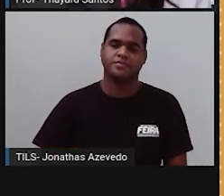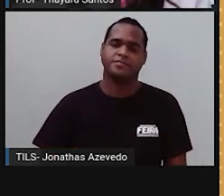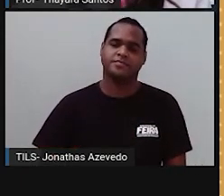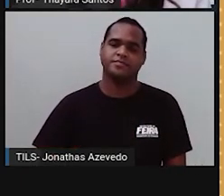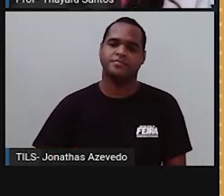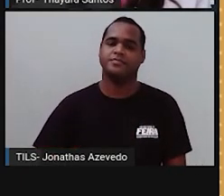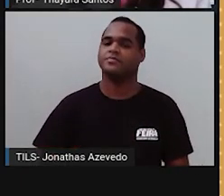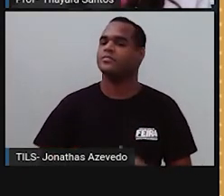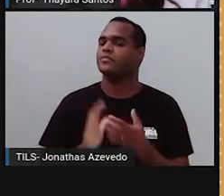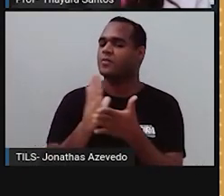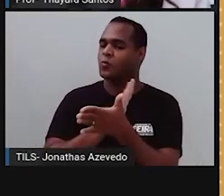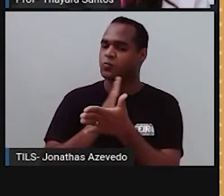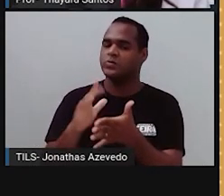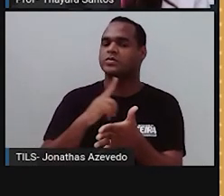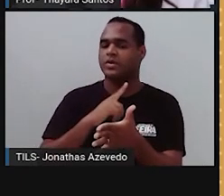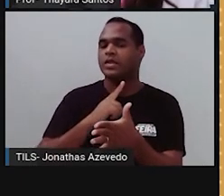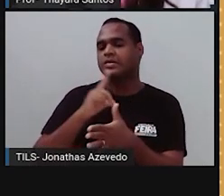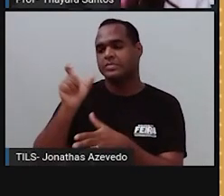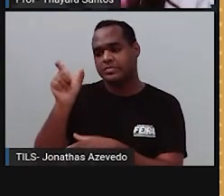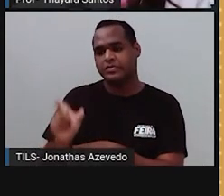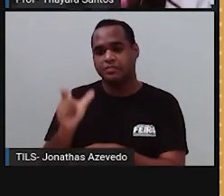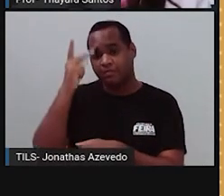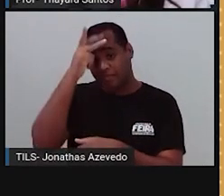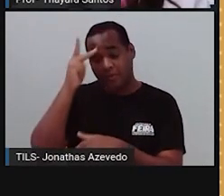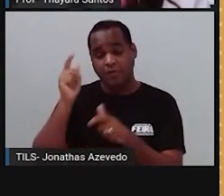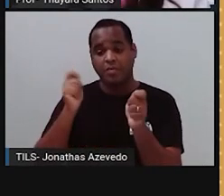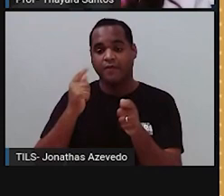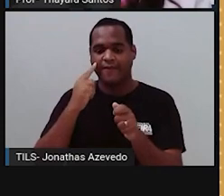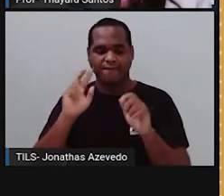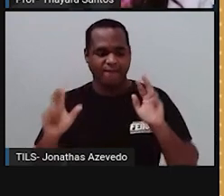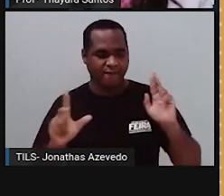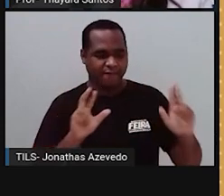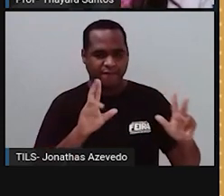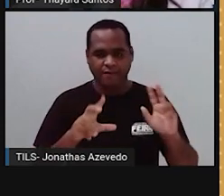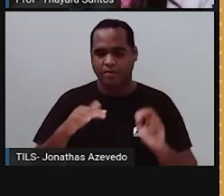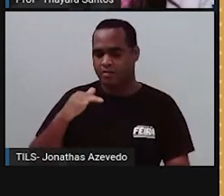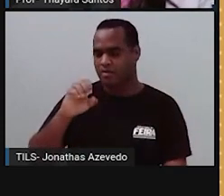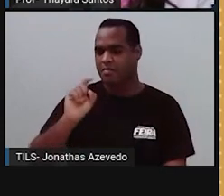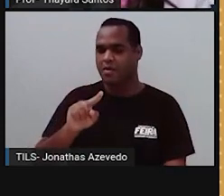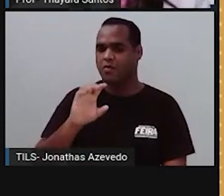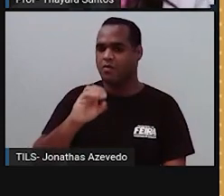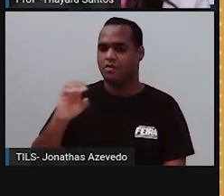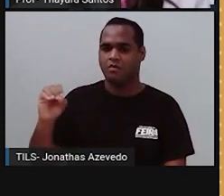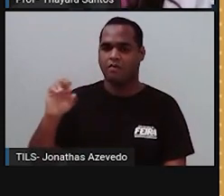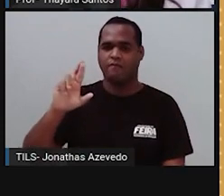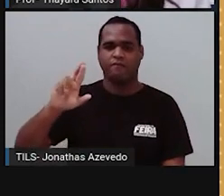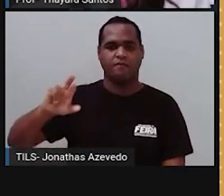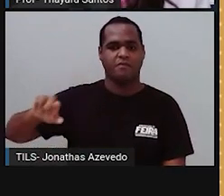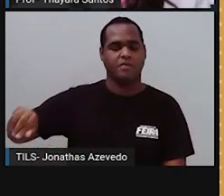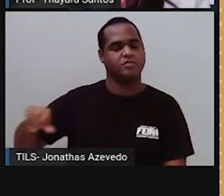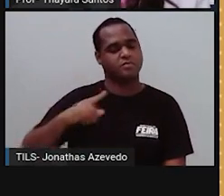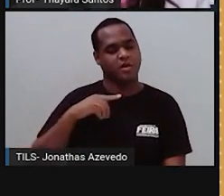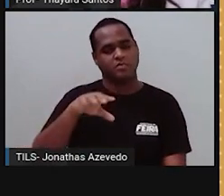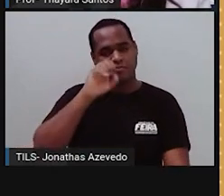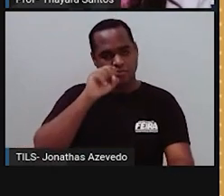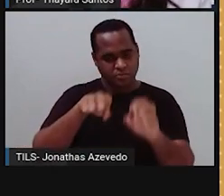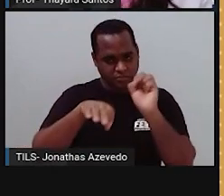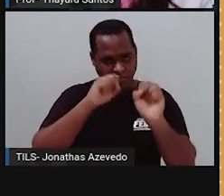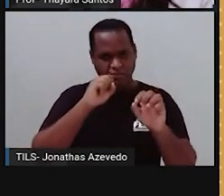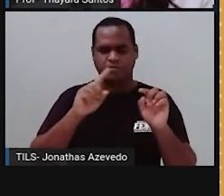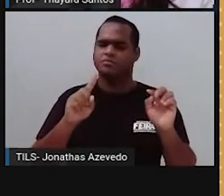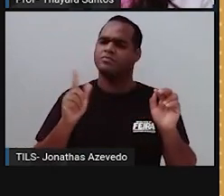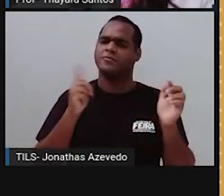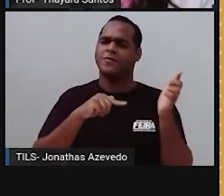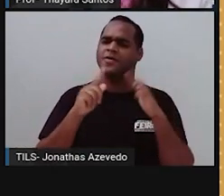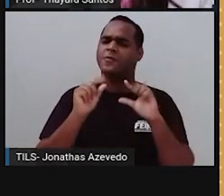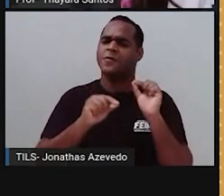Alguns autores estimam que o ser humano seja capaz de diferenciar cerca de 10 mil odores diferentes. E por que a gente consegue fazer